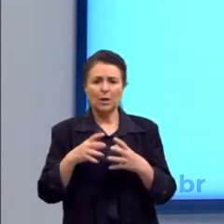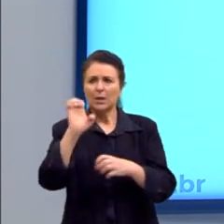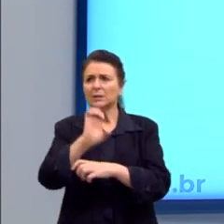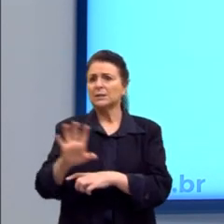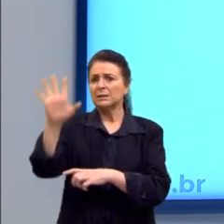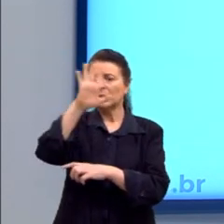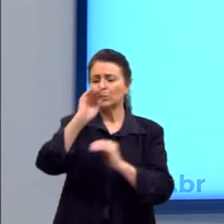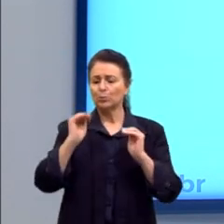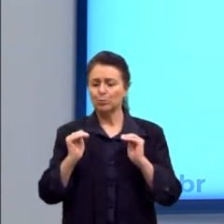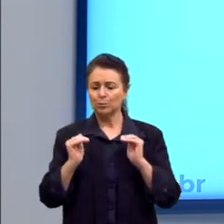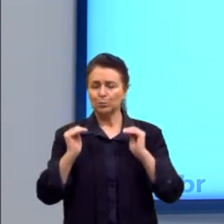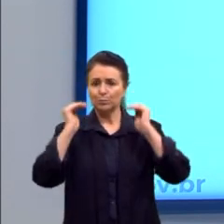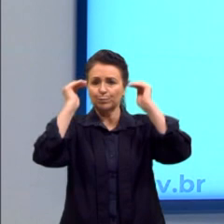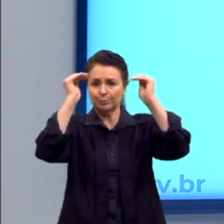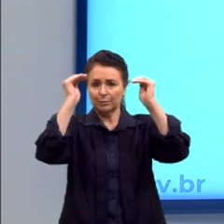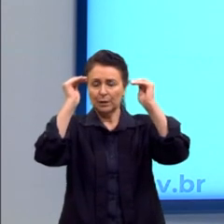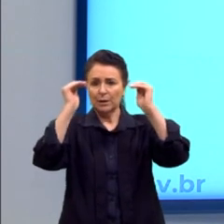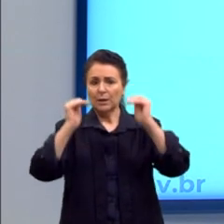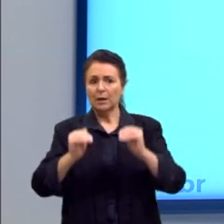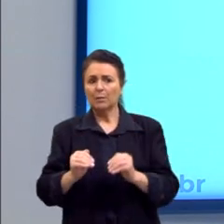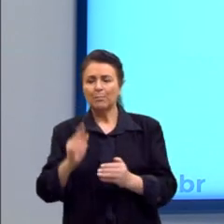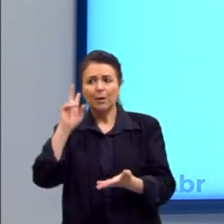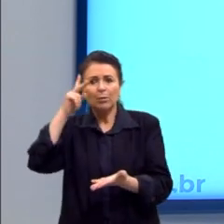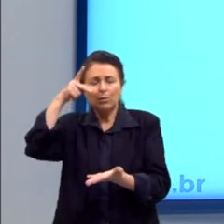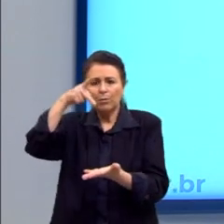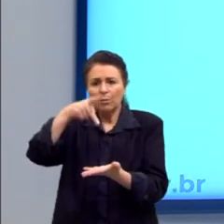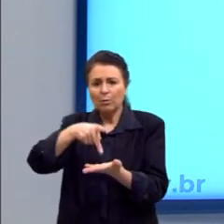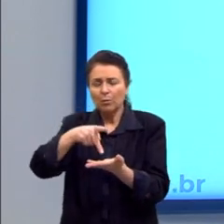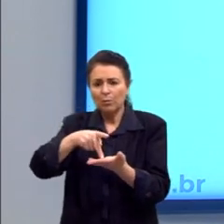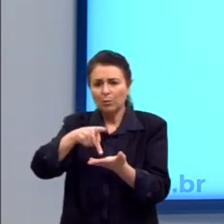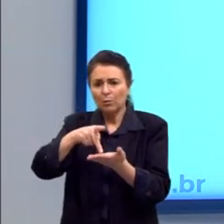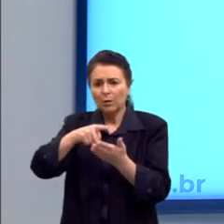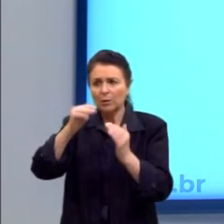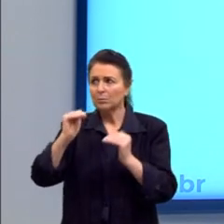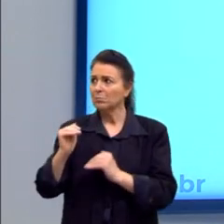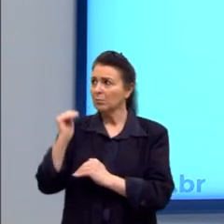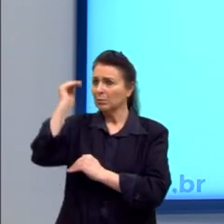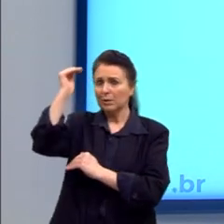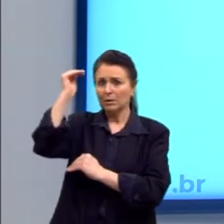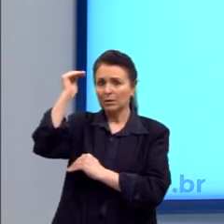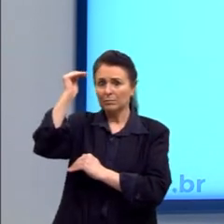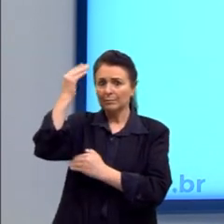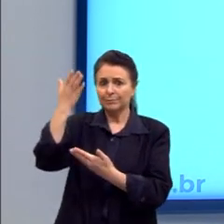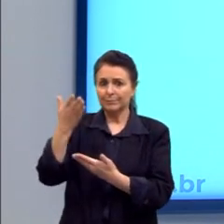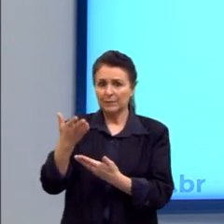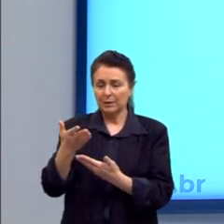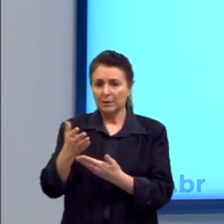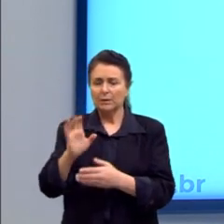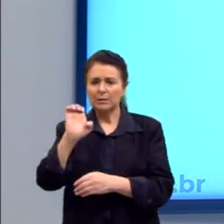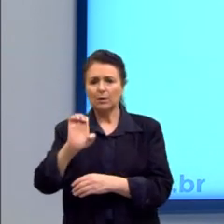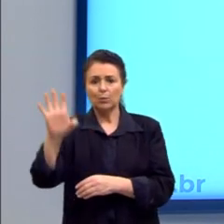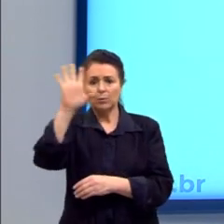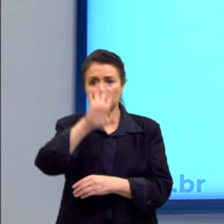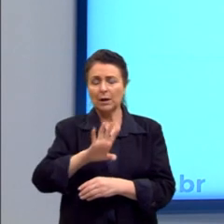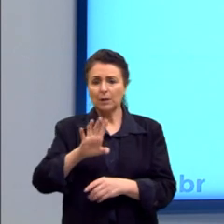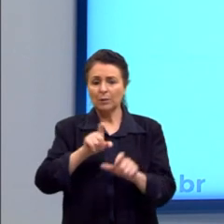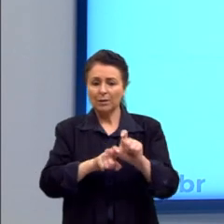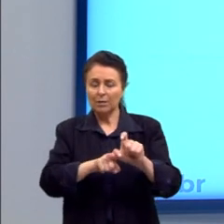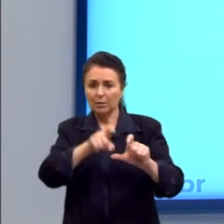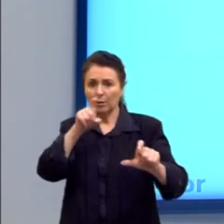não reconhecem uma autoridade maior que eles. Então, o estado é autônomo.